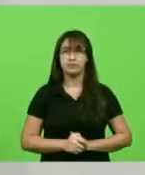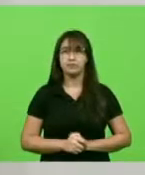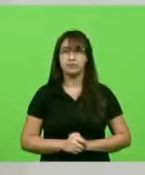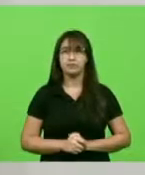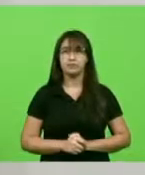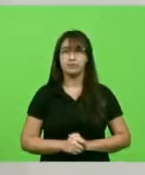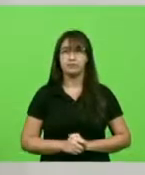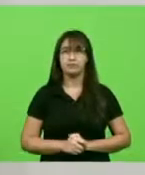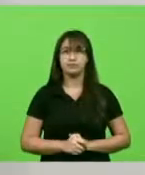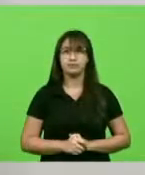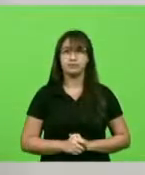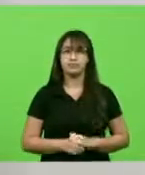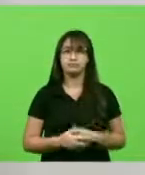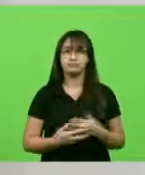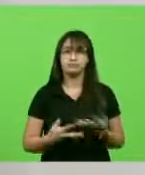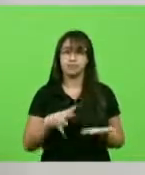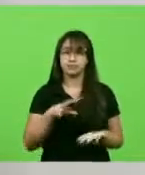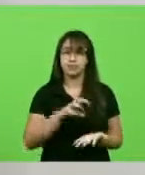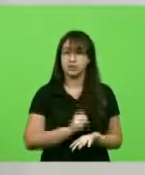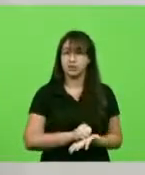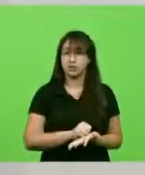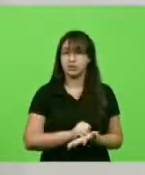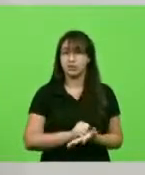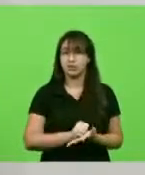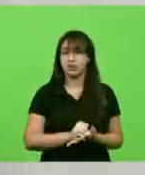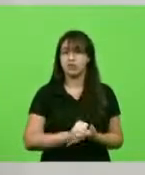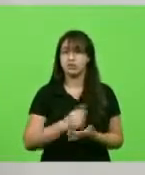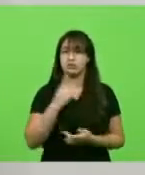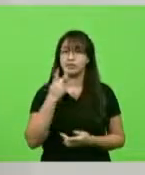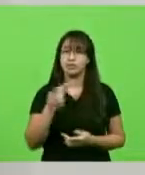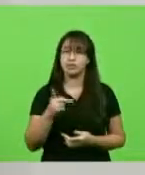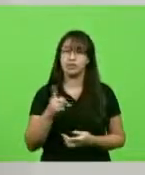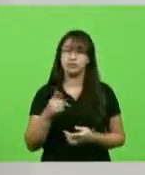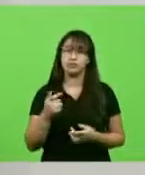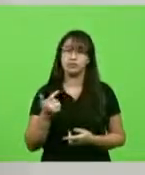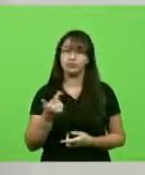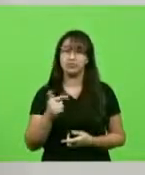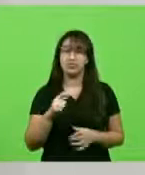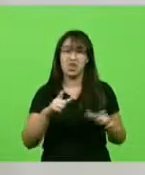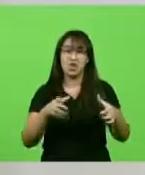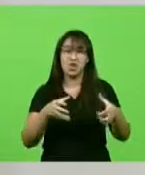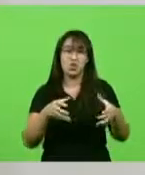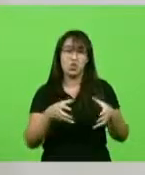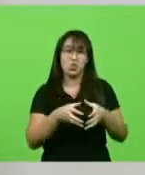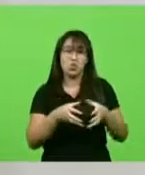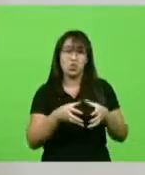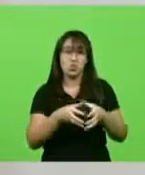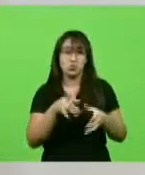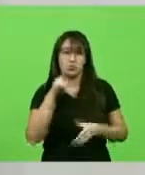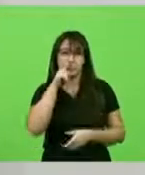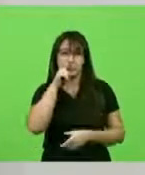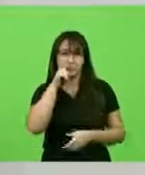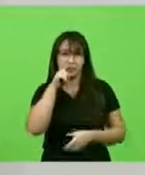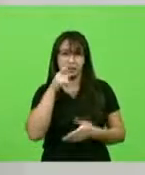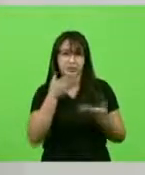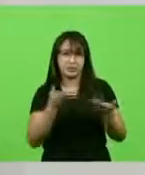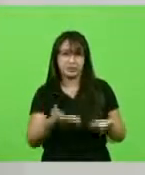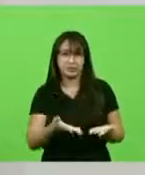que, infelizmente, não há mais grupo de riscos. Ou seja,